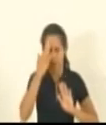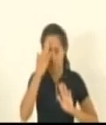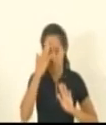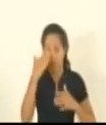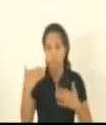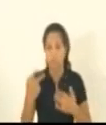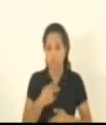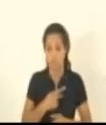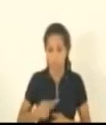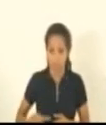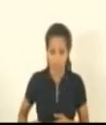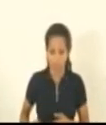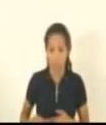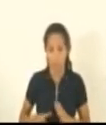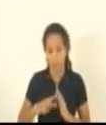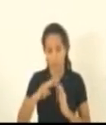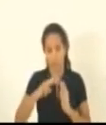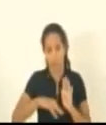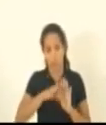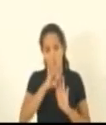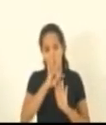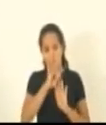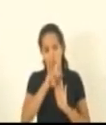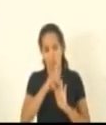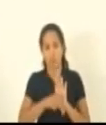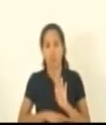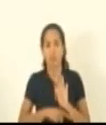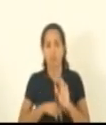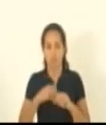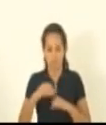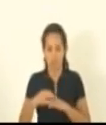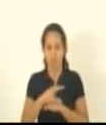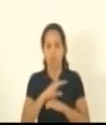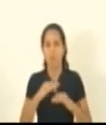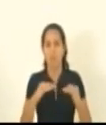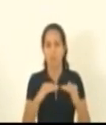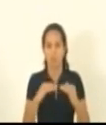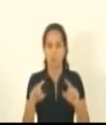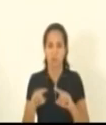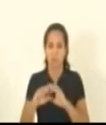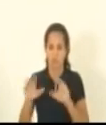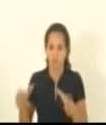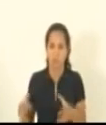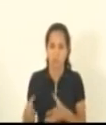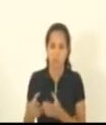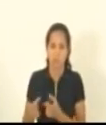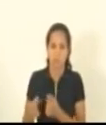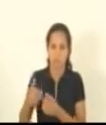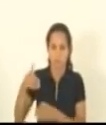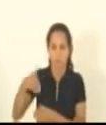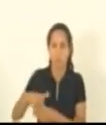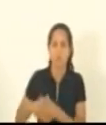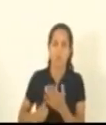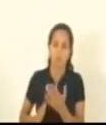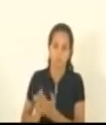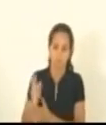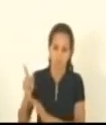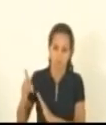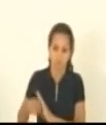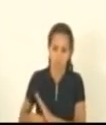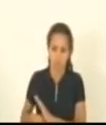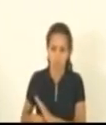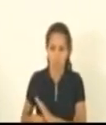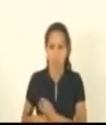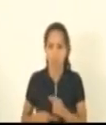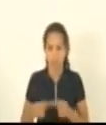o projeto é constitucional e também pela comissão de finanças voto pela aprovação do projeto em